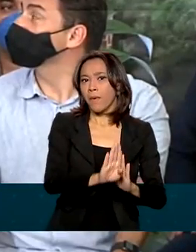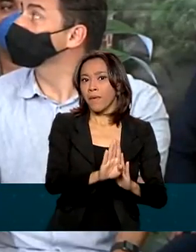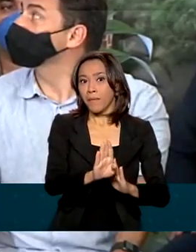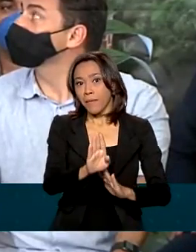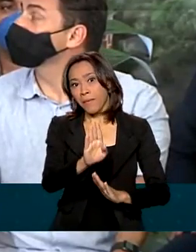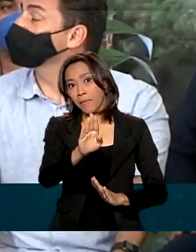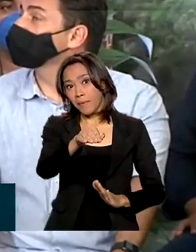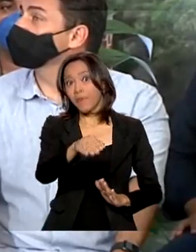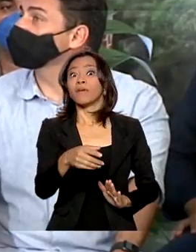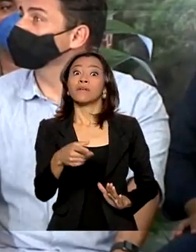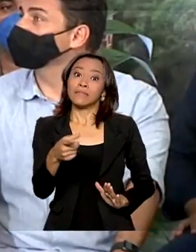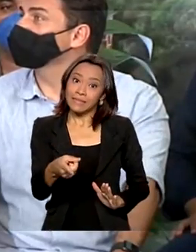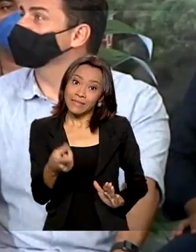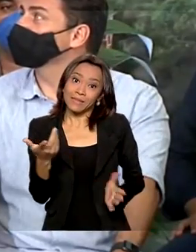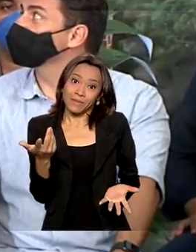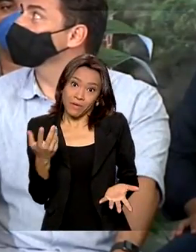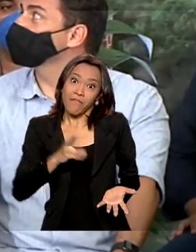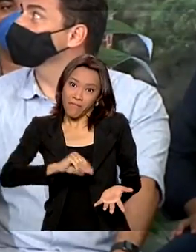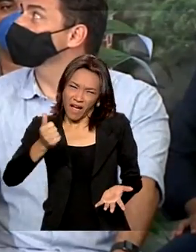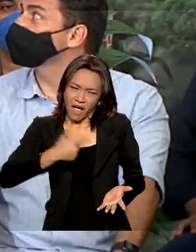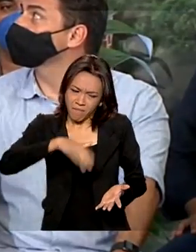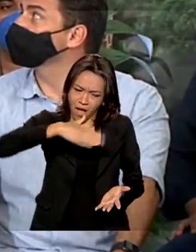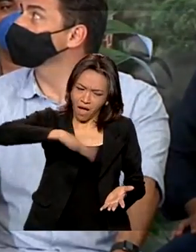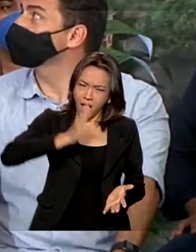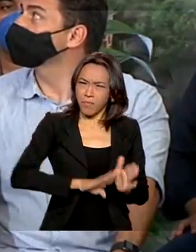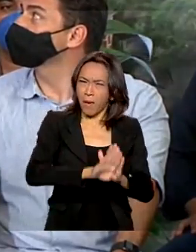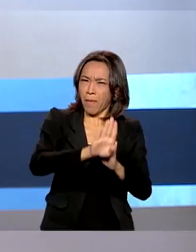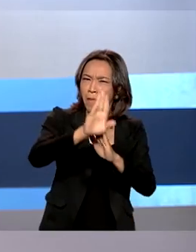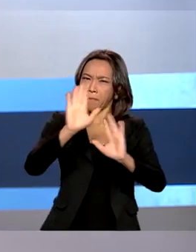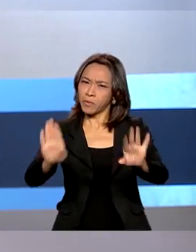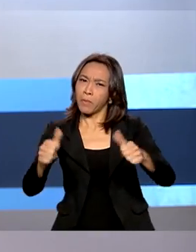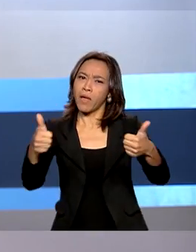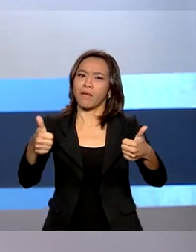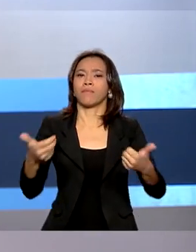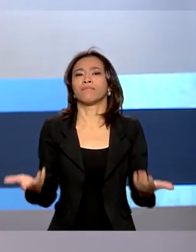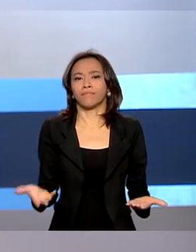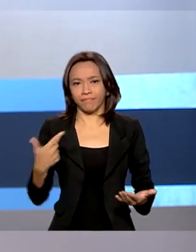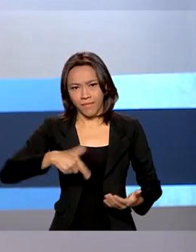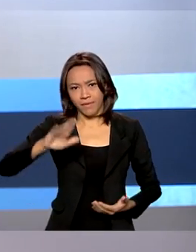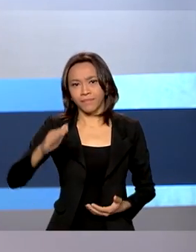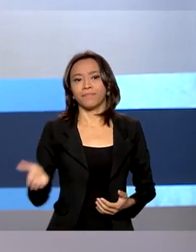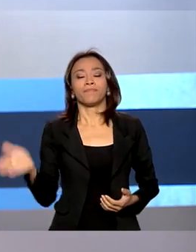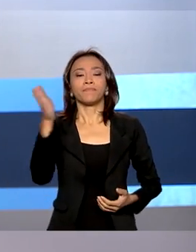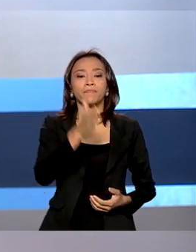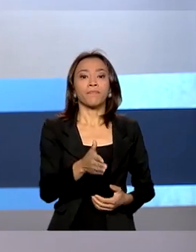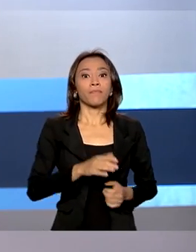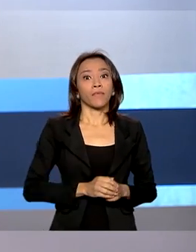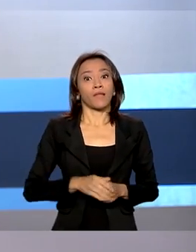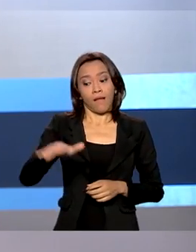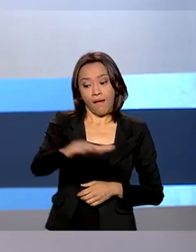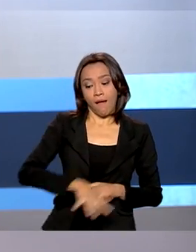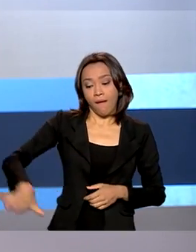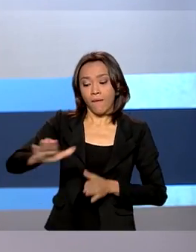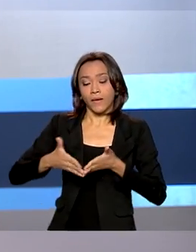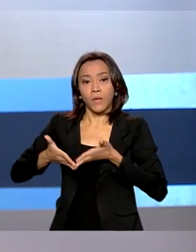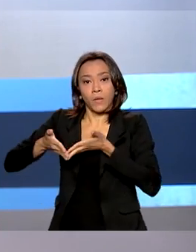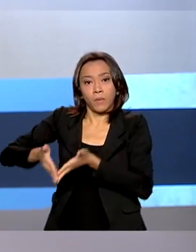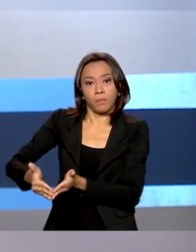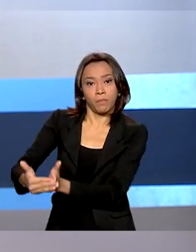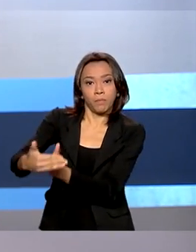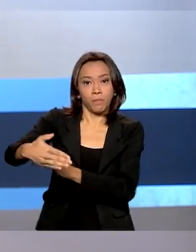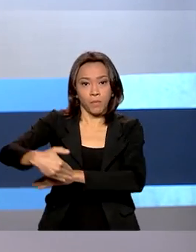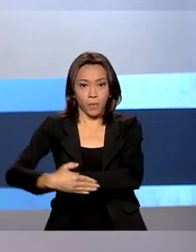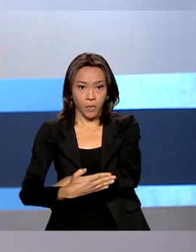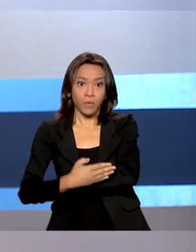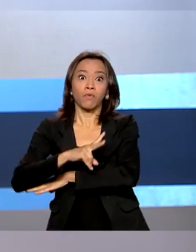errar, vai perder a aposta. O Brasil vai crescer e vai crescer bem. E olha, o setor portuário vai receber mais investimentos